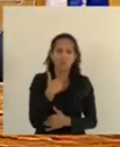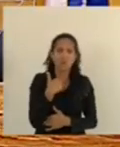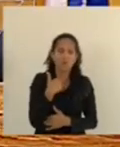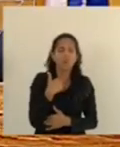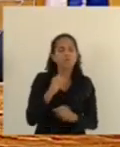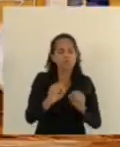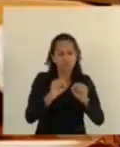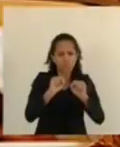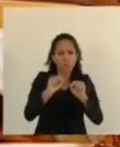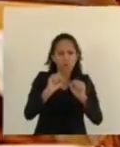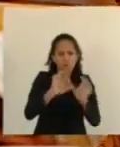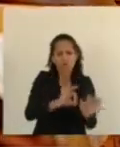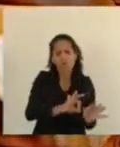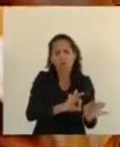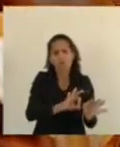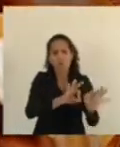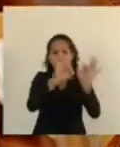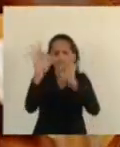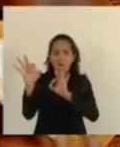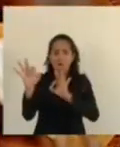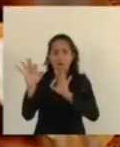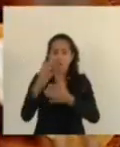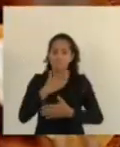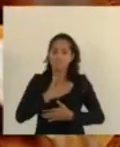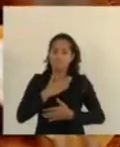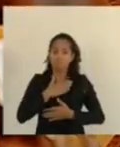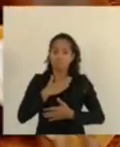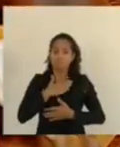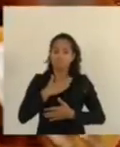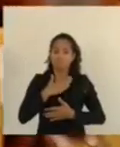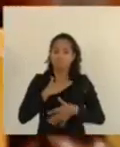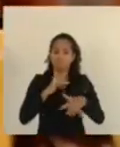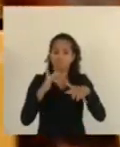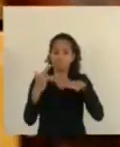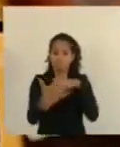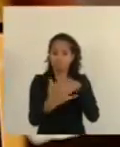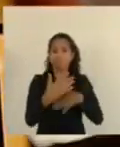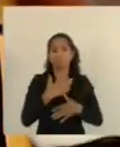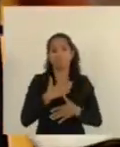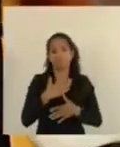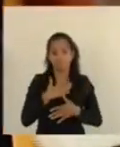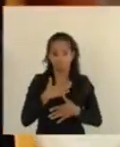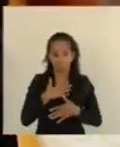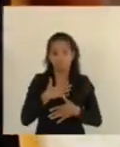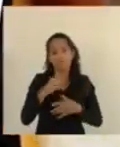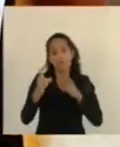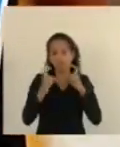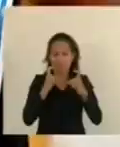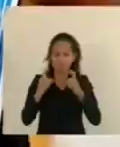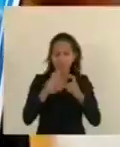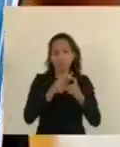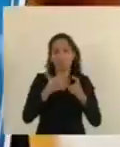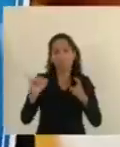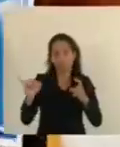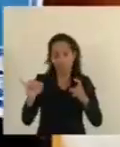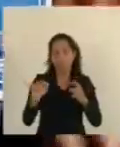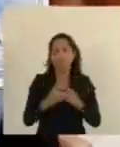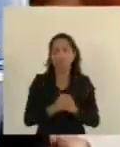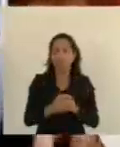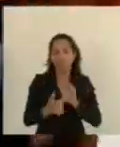acompanhe pela minha rede, minhas redes sociais, essa sessão que será transmitida também.